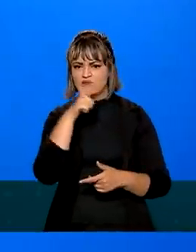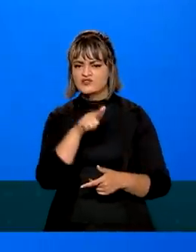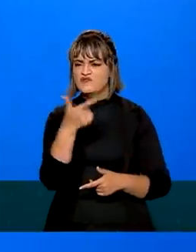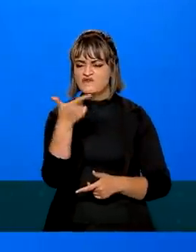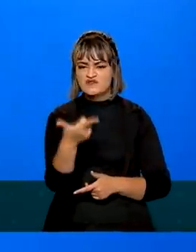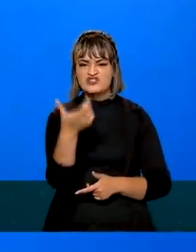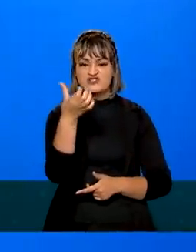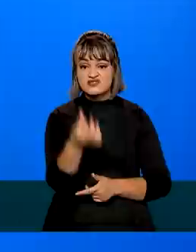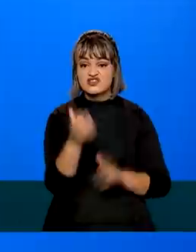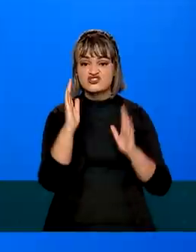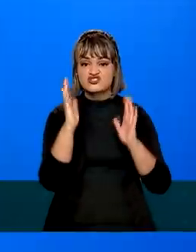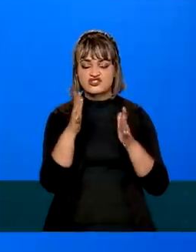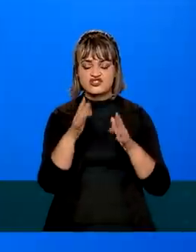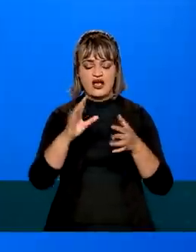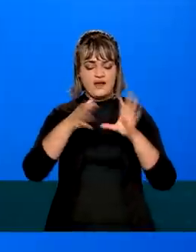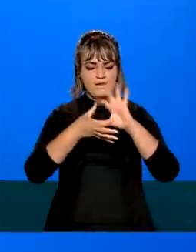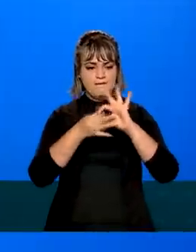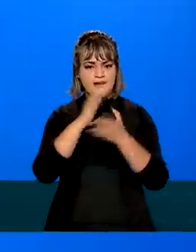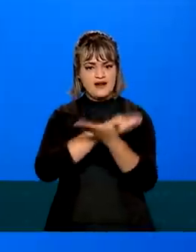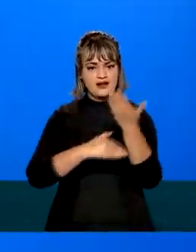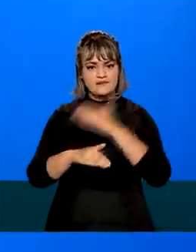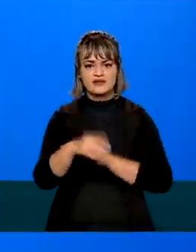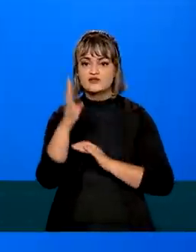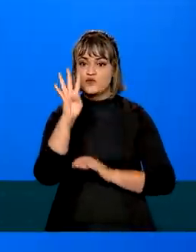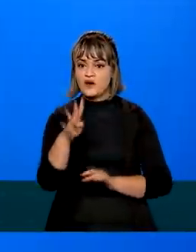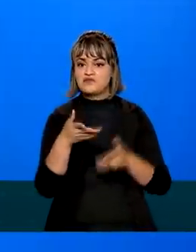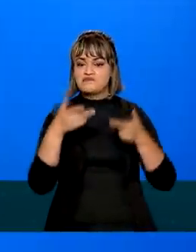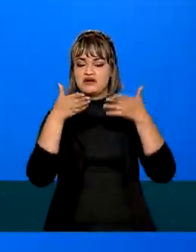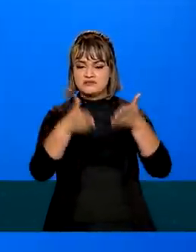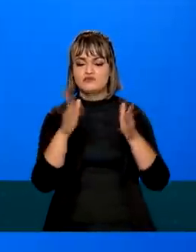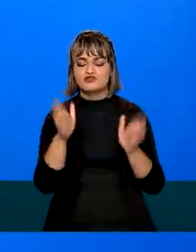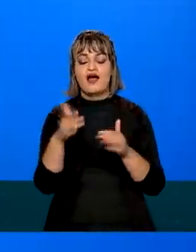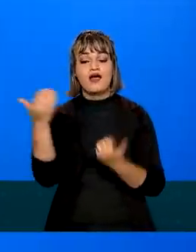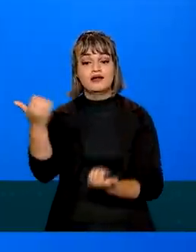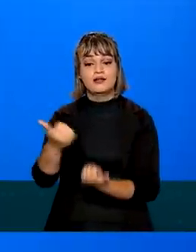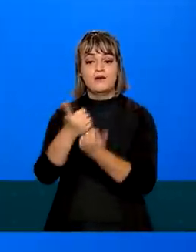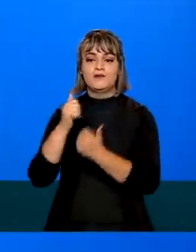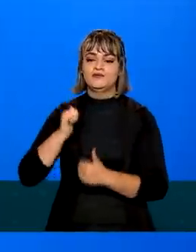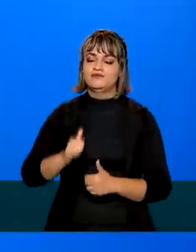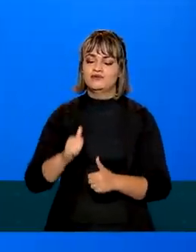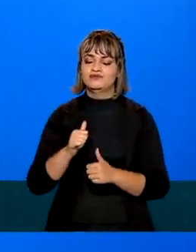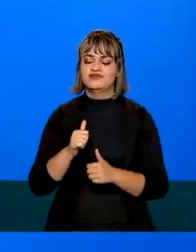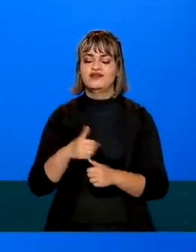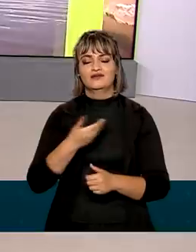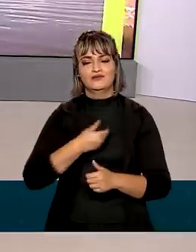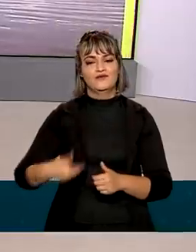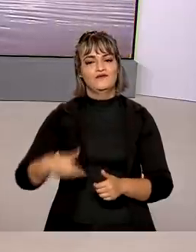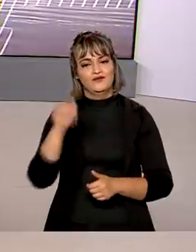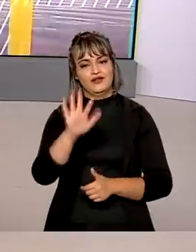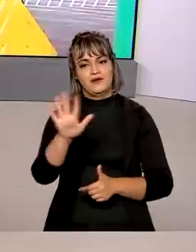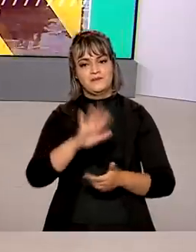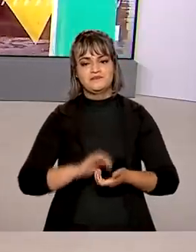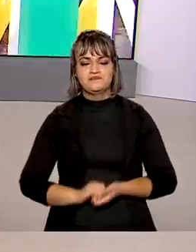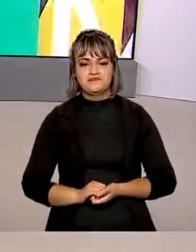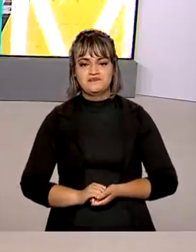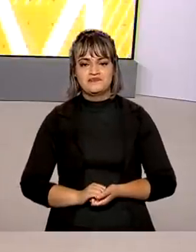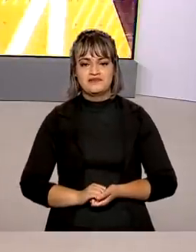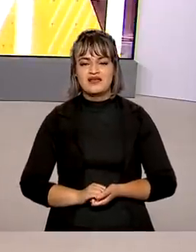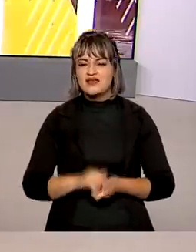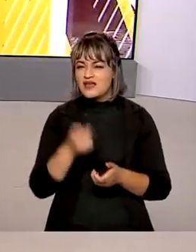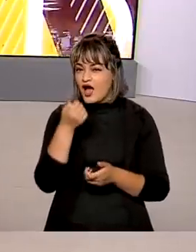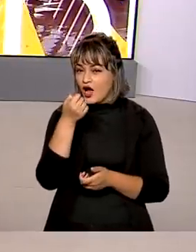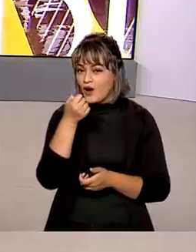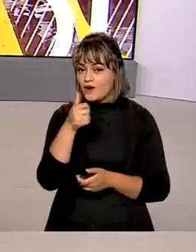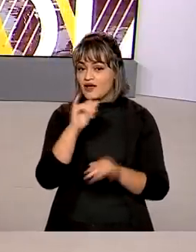medalhas em 4 Paralimpíadas. Daniel tem o apoio do programa Bolsa Atleta do governo federal. E agora há pouco